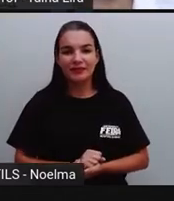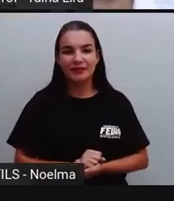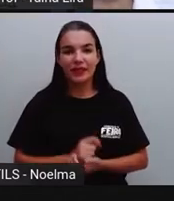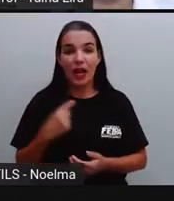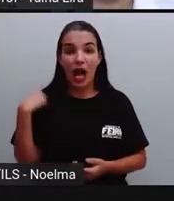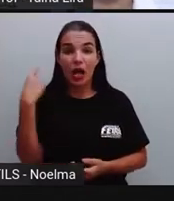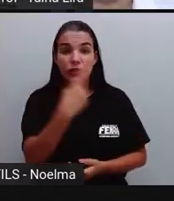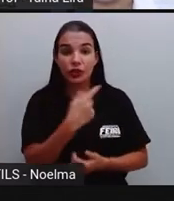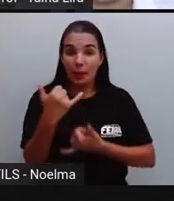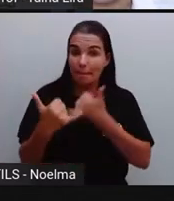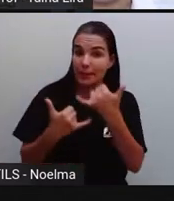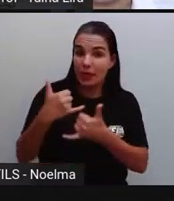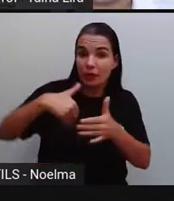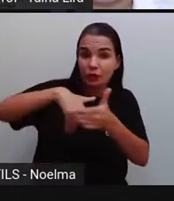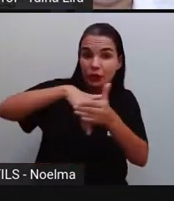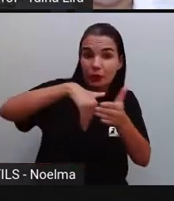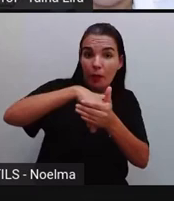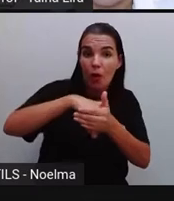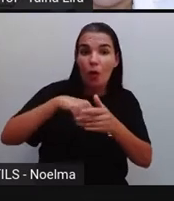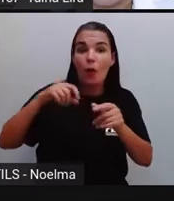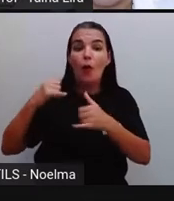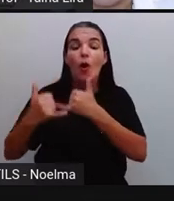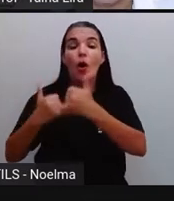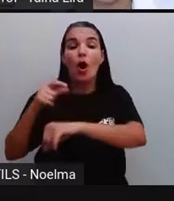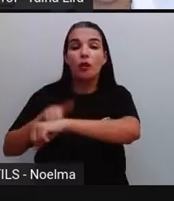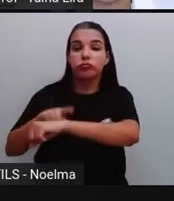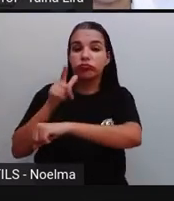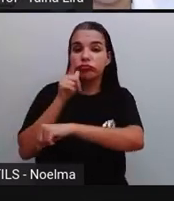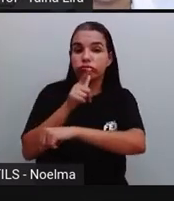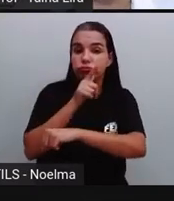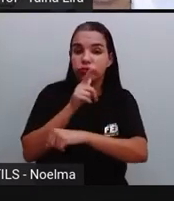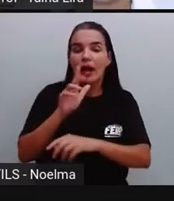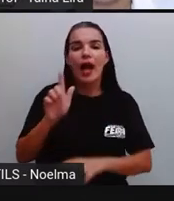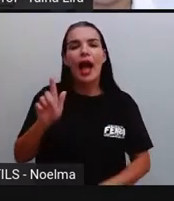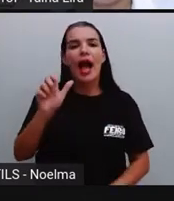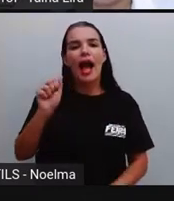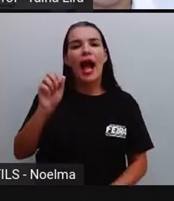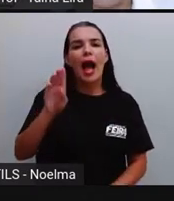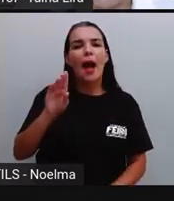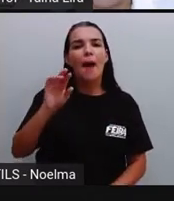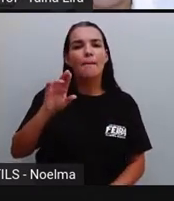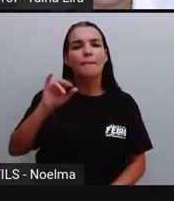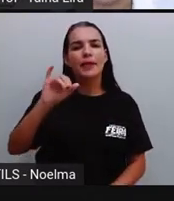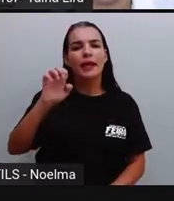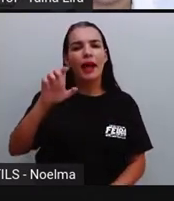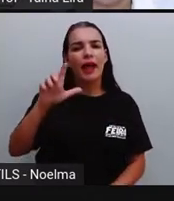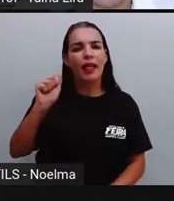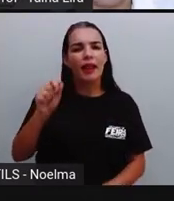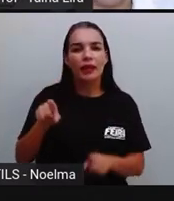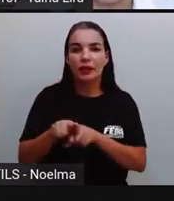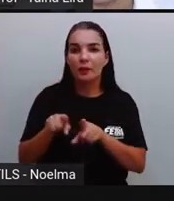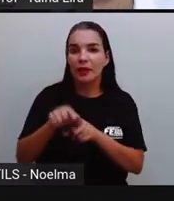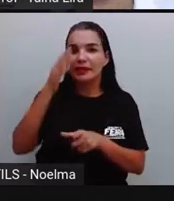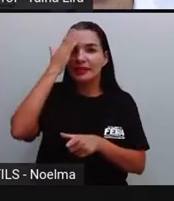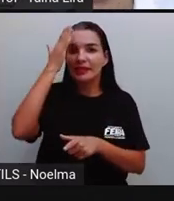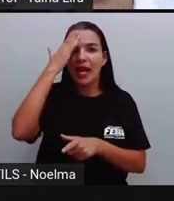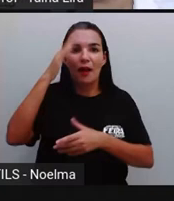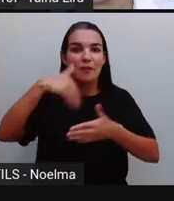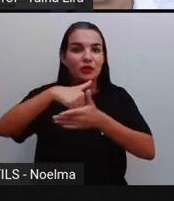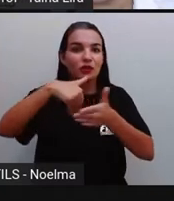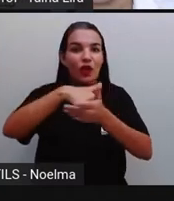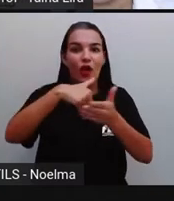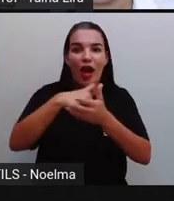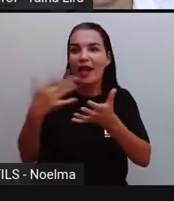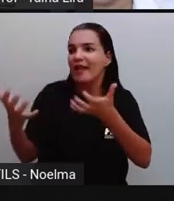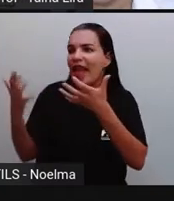E a gente brinca e joga futebol no recreio. A Gabriela e o Catapimba são craques. Todos querem que eles joguem